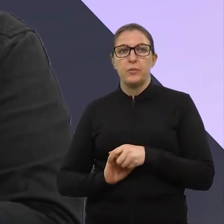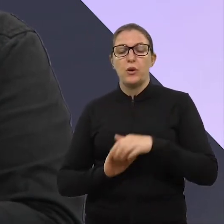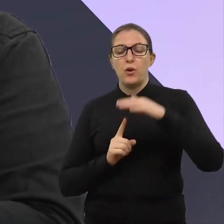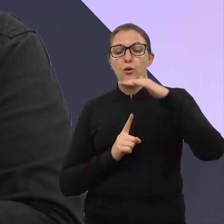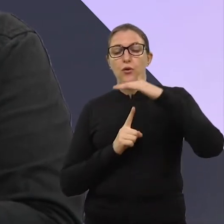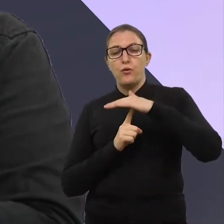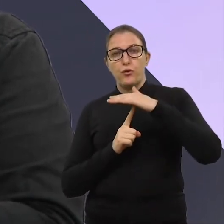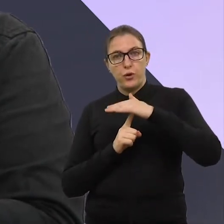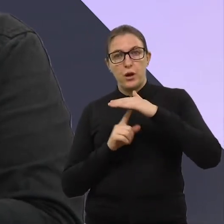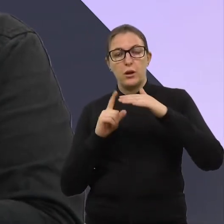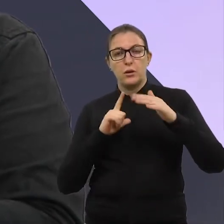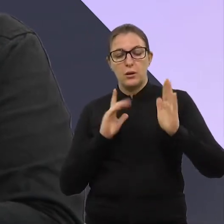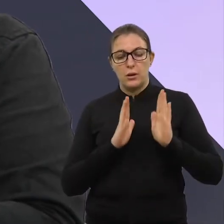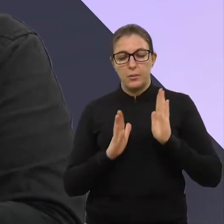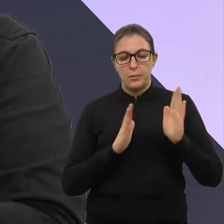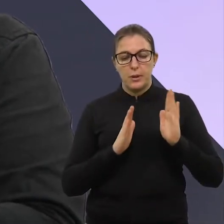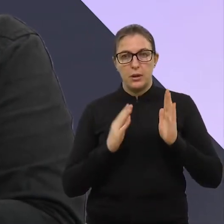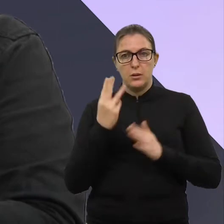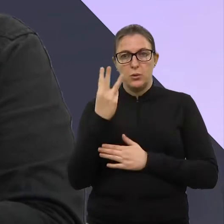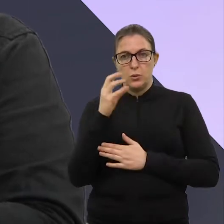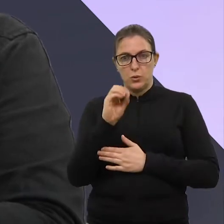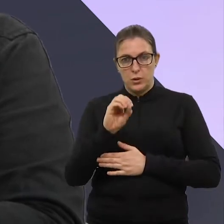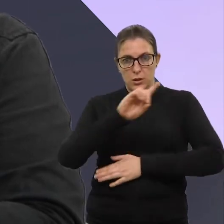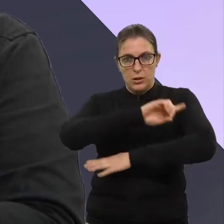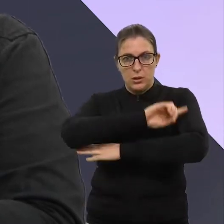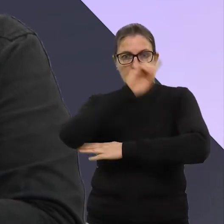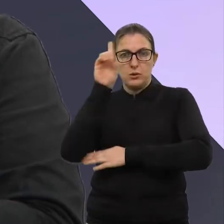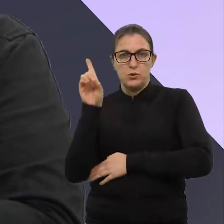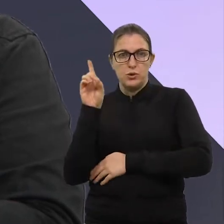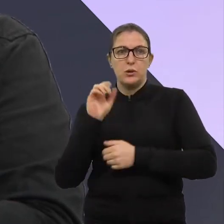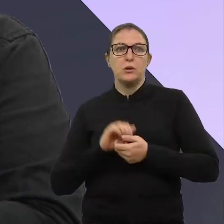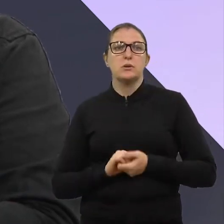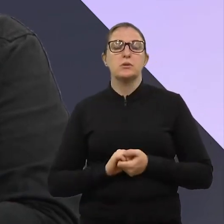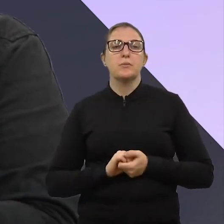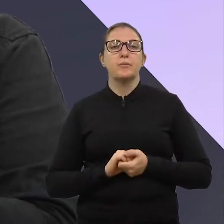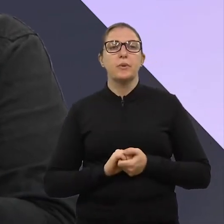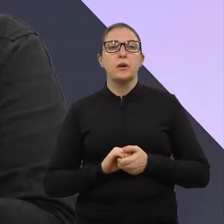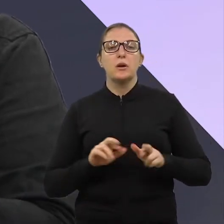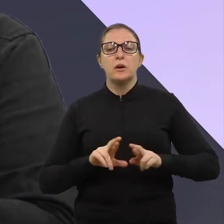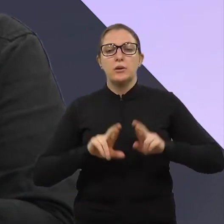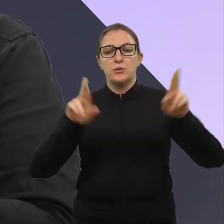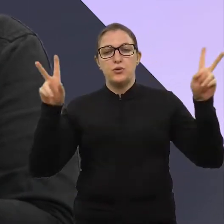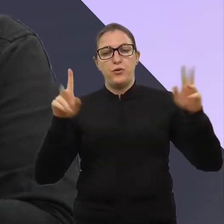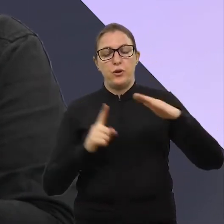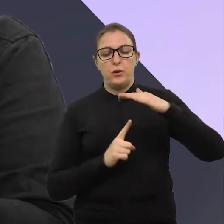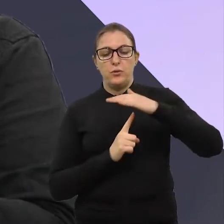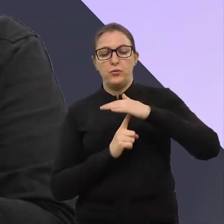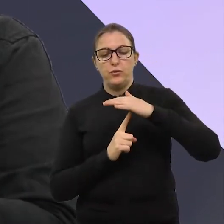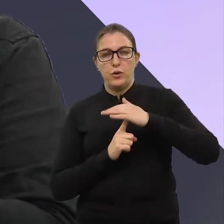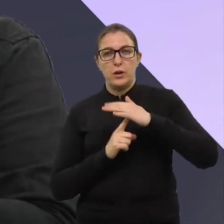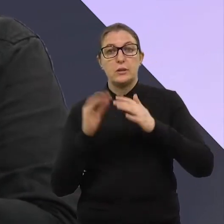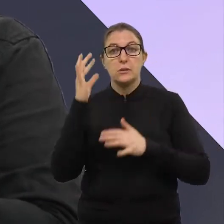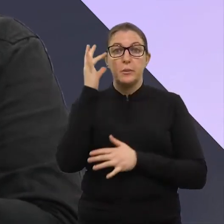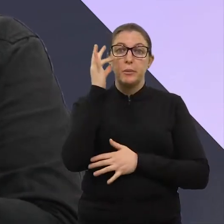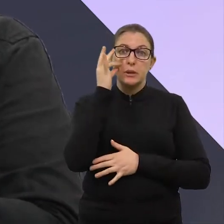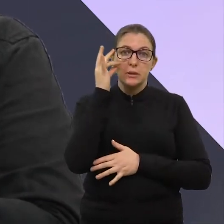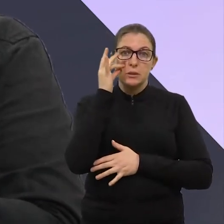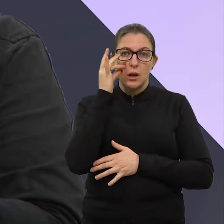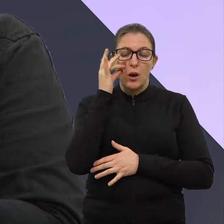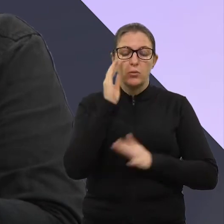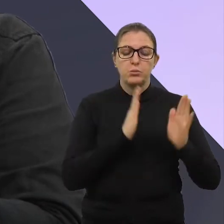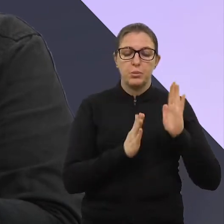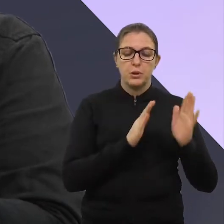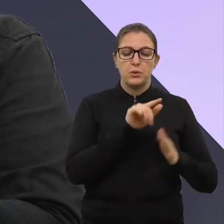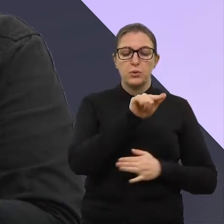a feira terá uma duração de 30 dias, ao contrário das feiras presenciais, que são ali 7, 10 dias.